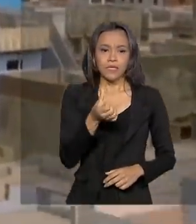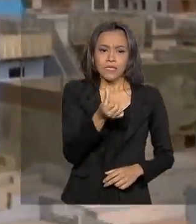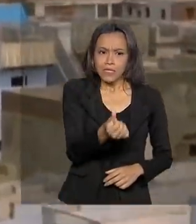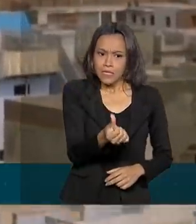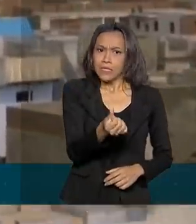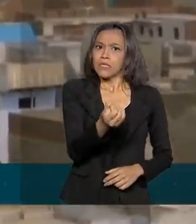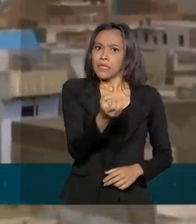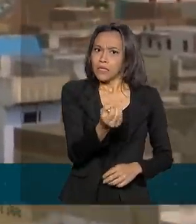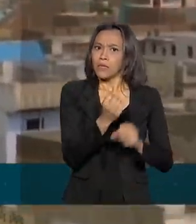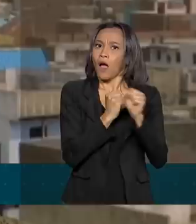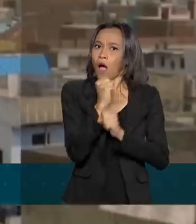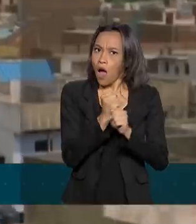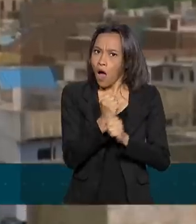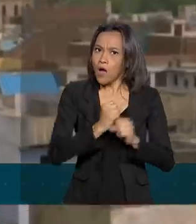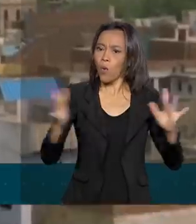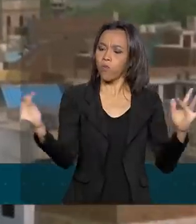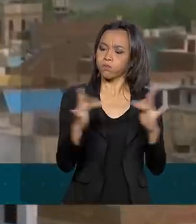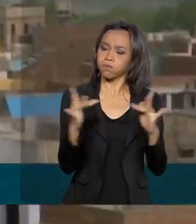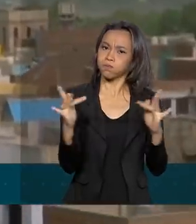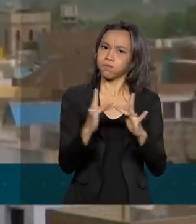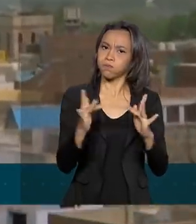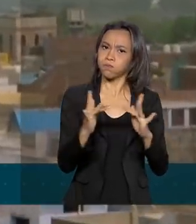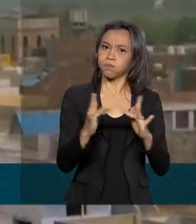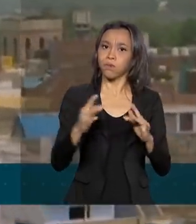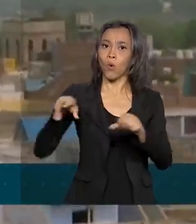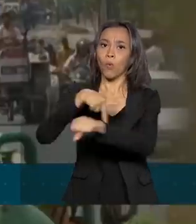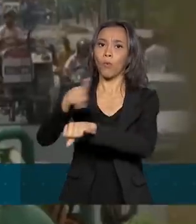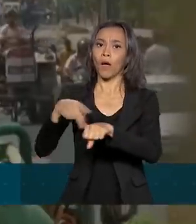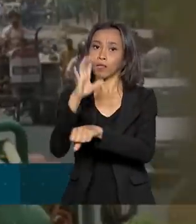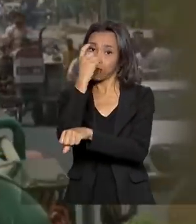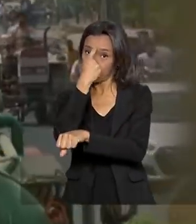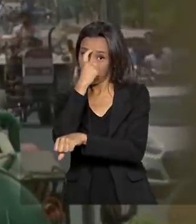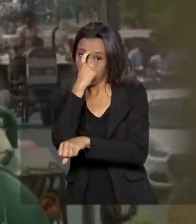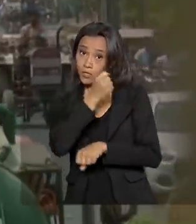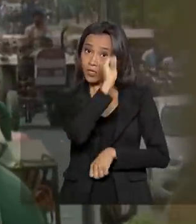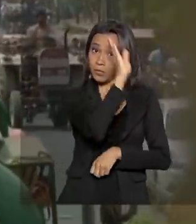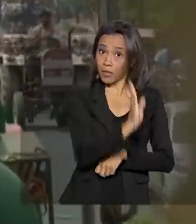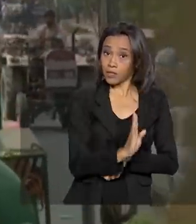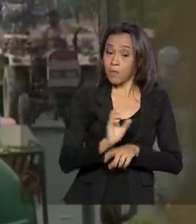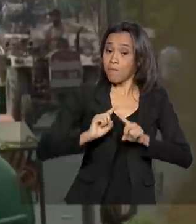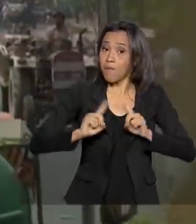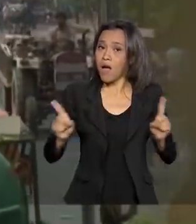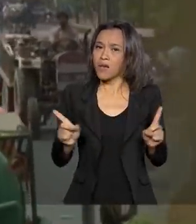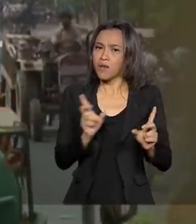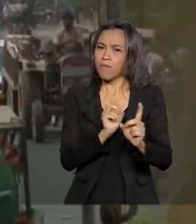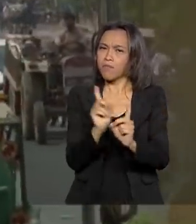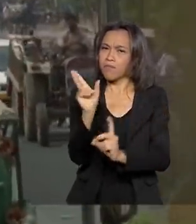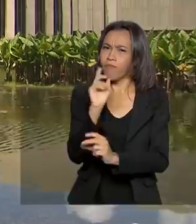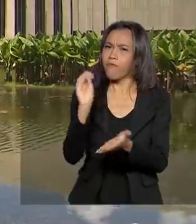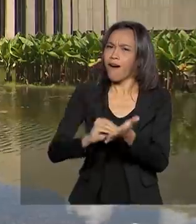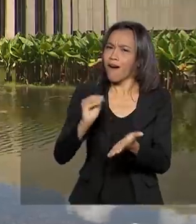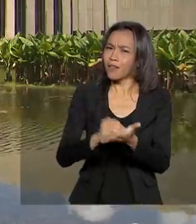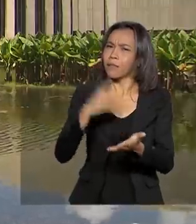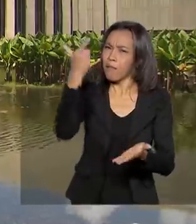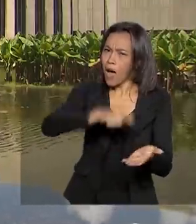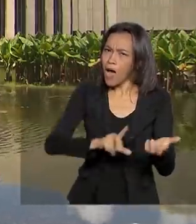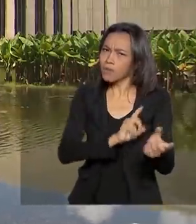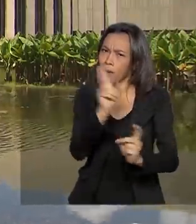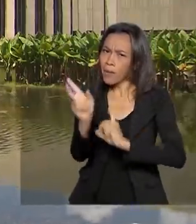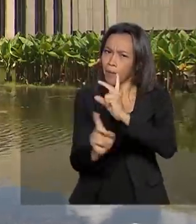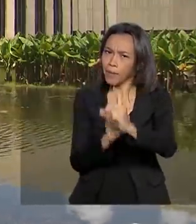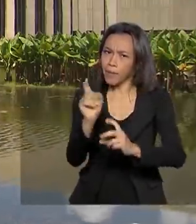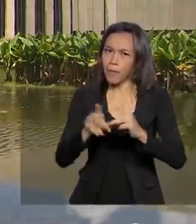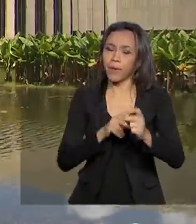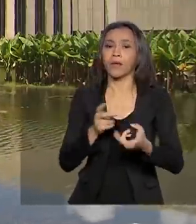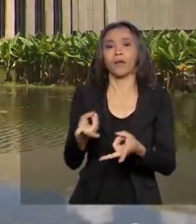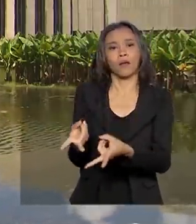anos de relações diplomáticas entre Brasil e Índia, mas um mercado ainda a ser explorado. Para o Itamaraty,